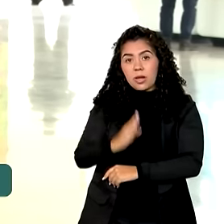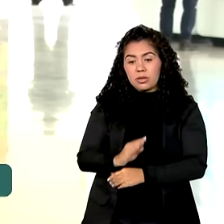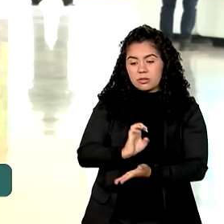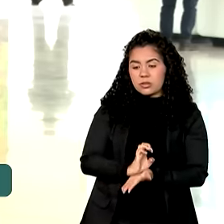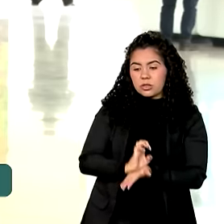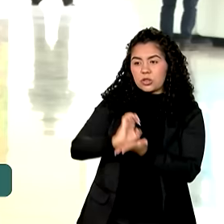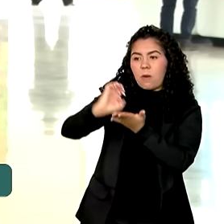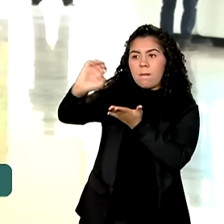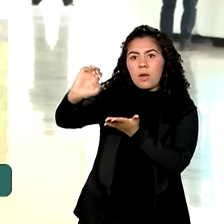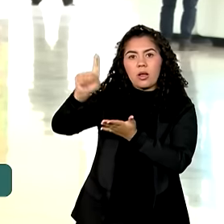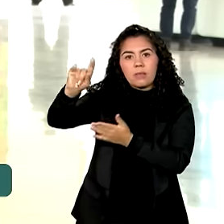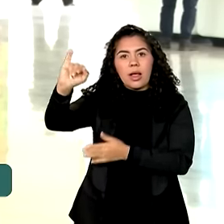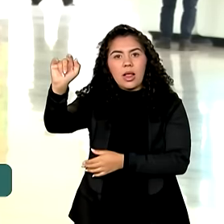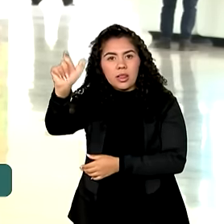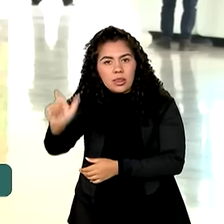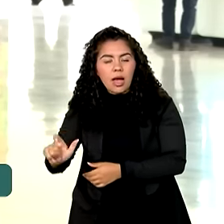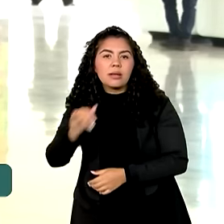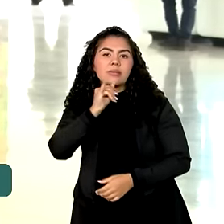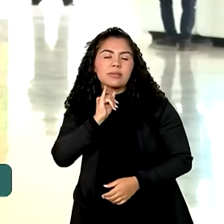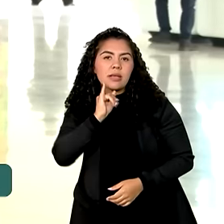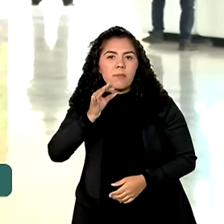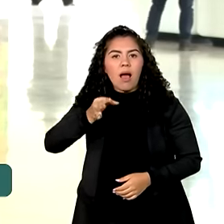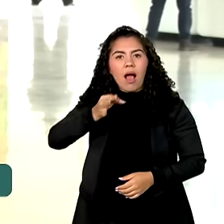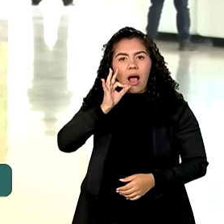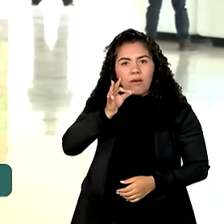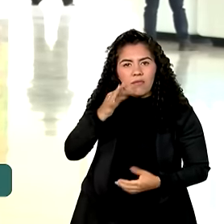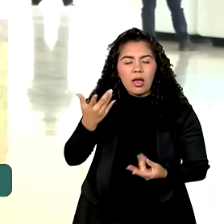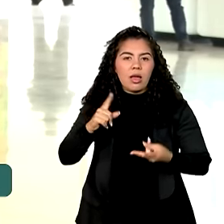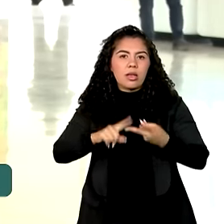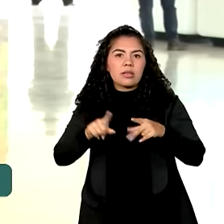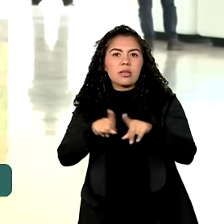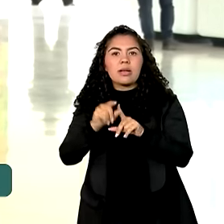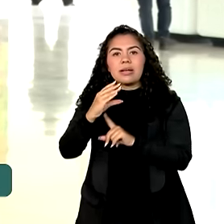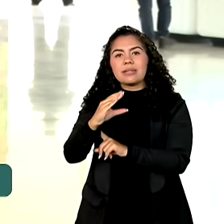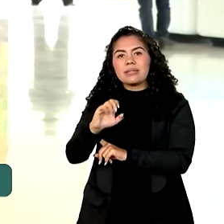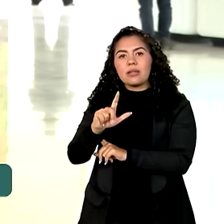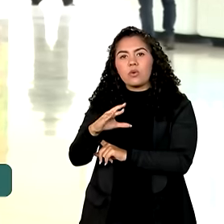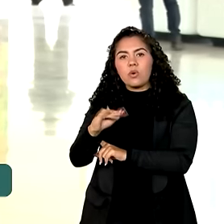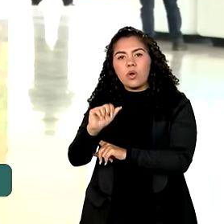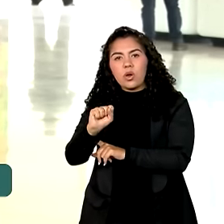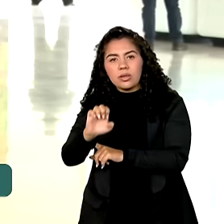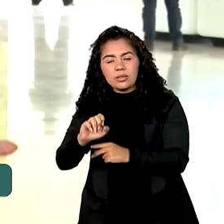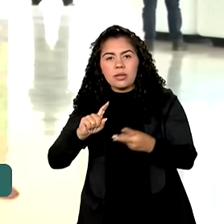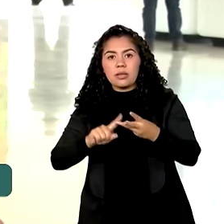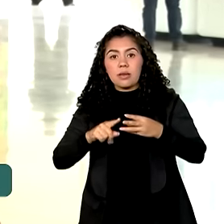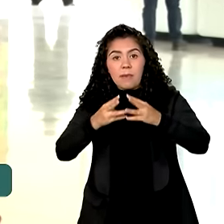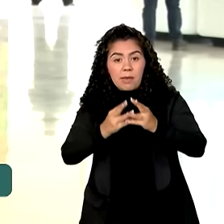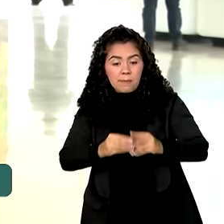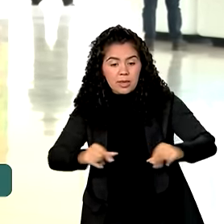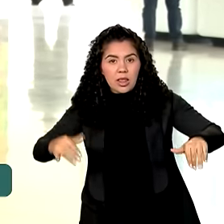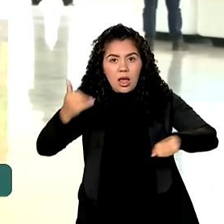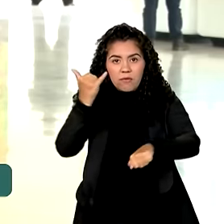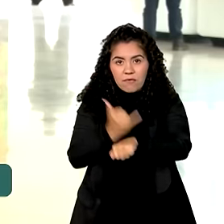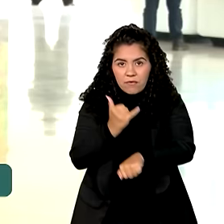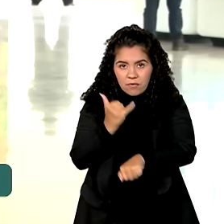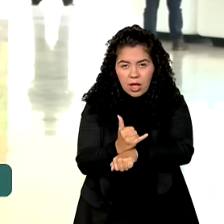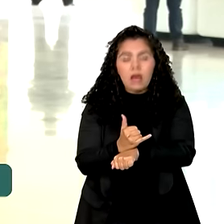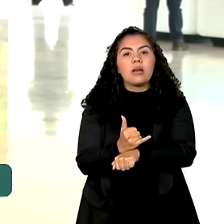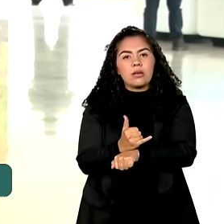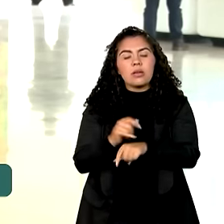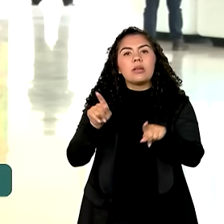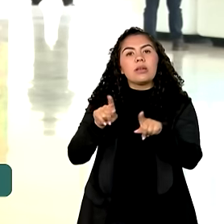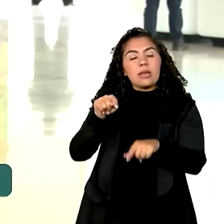produtos primários, como café não torrado, celulose e minério de ferro. E compra dos italianos principalmente